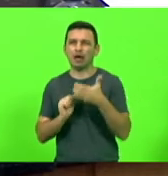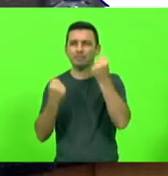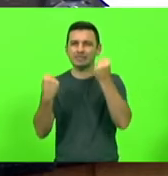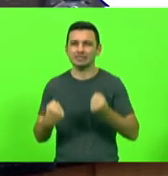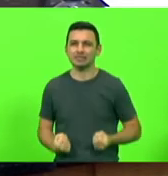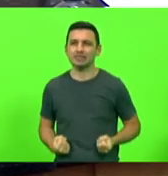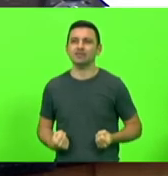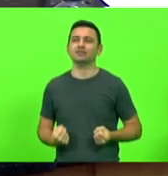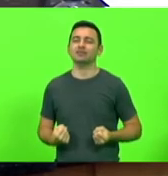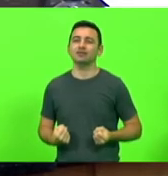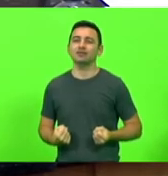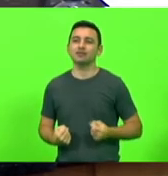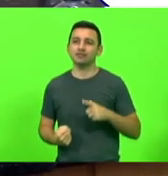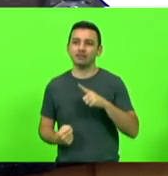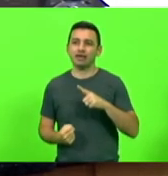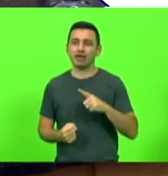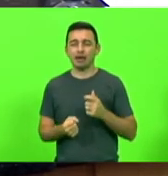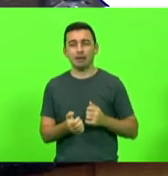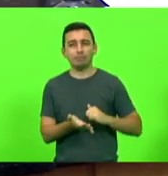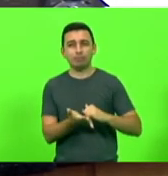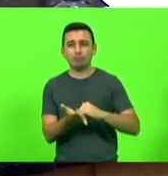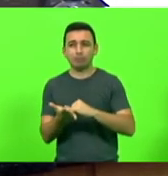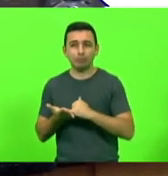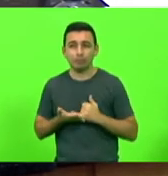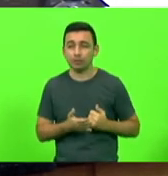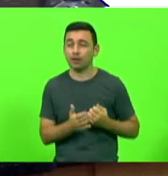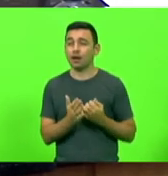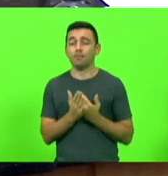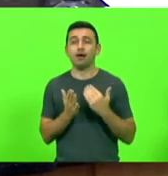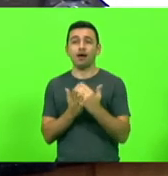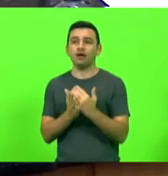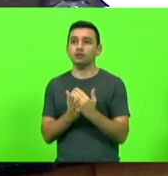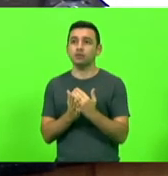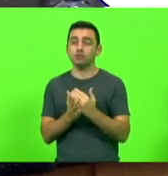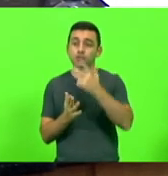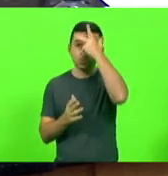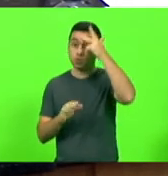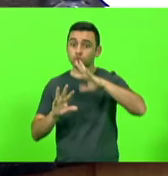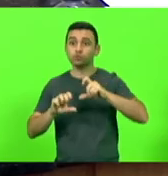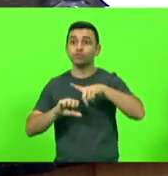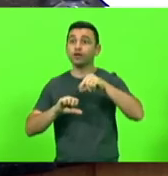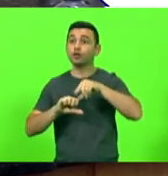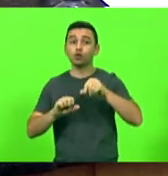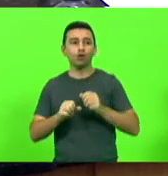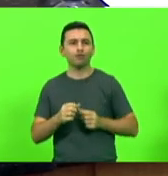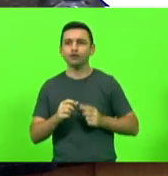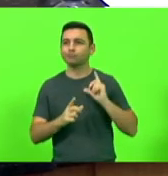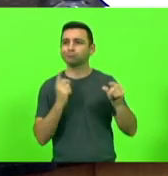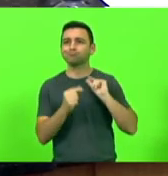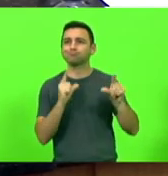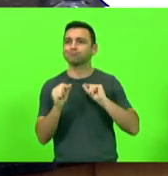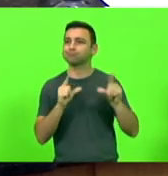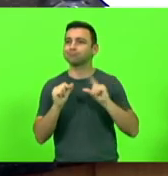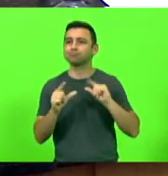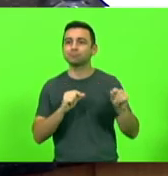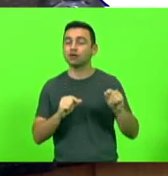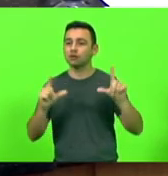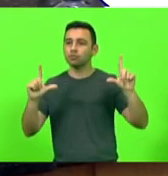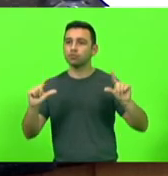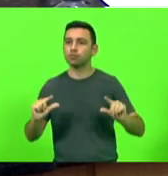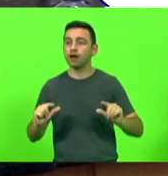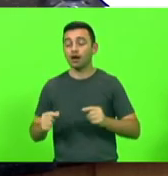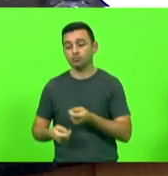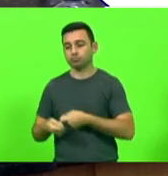e cobrador de impostos que os empreendedores simplesmente fogem desse país, somem, e aí começa a faltar quem gera